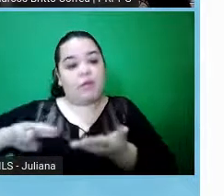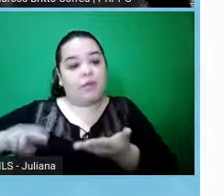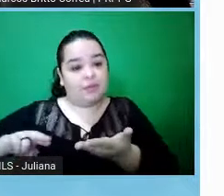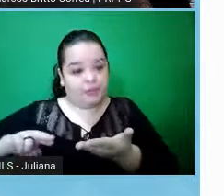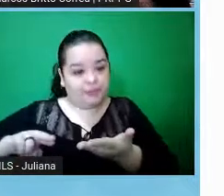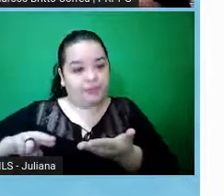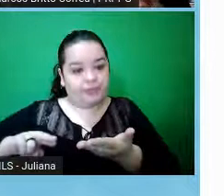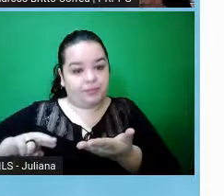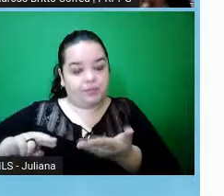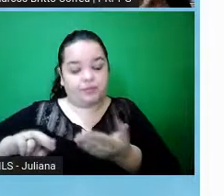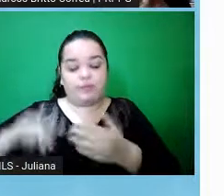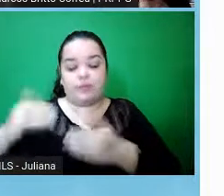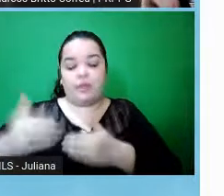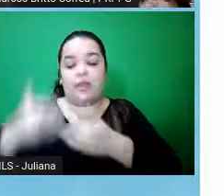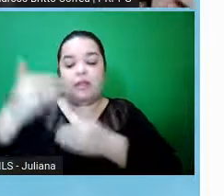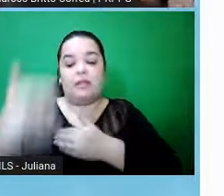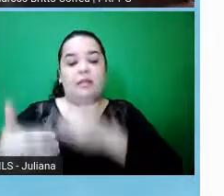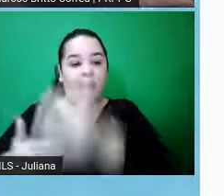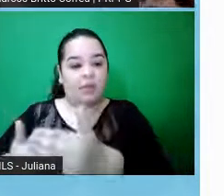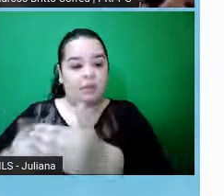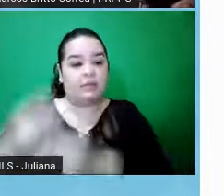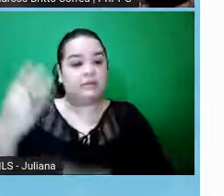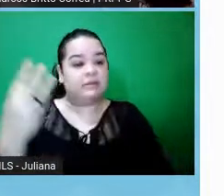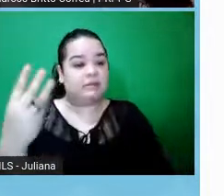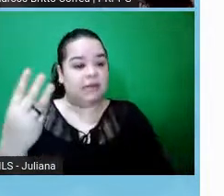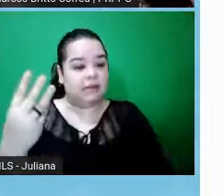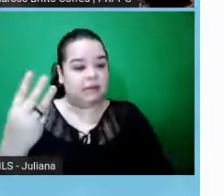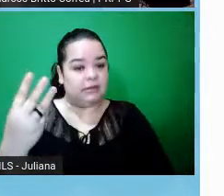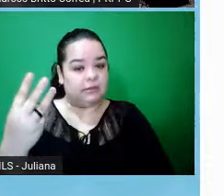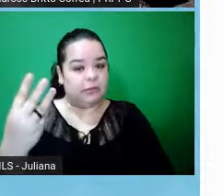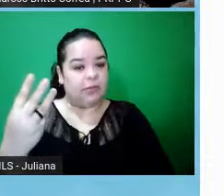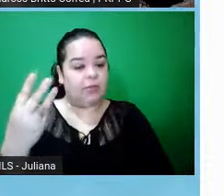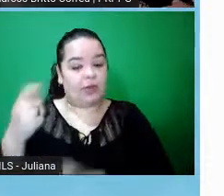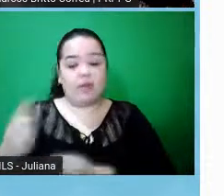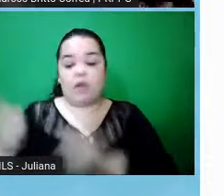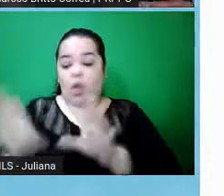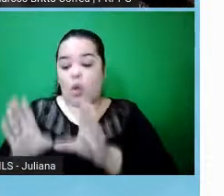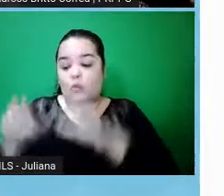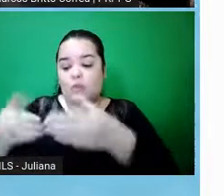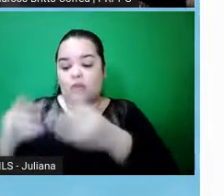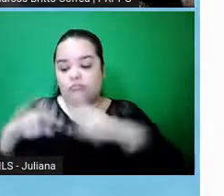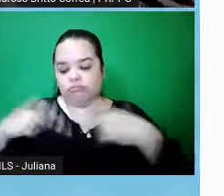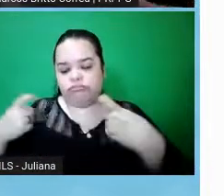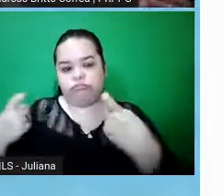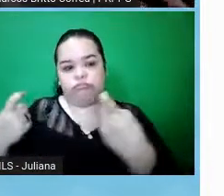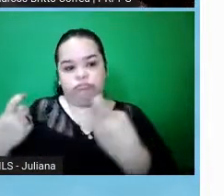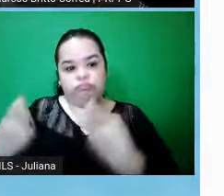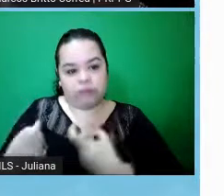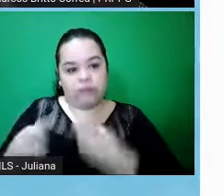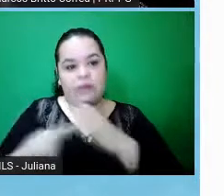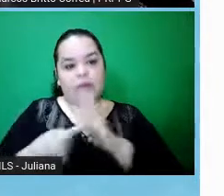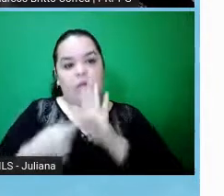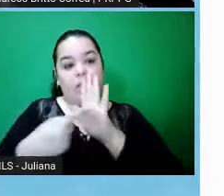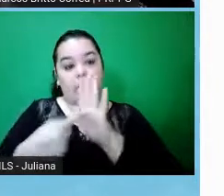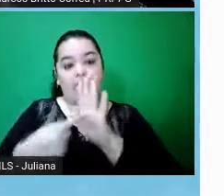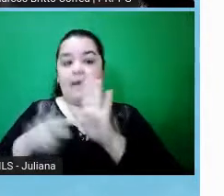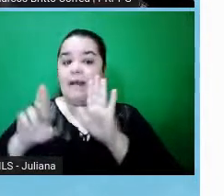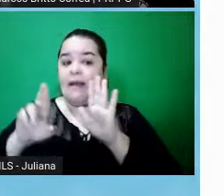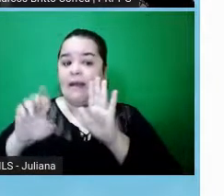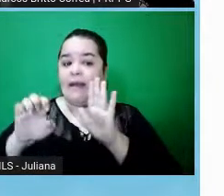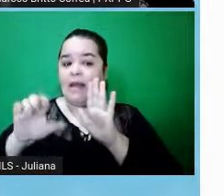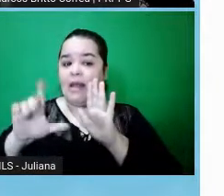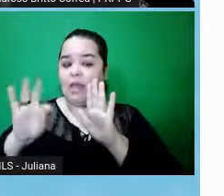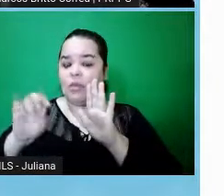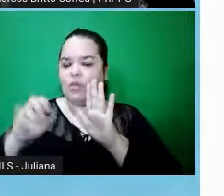né, na etapa três, então, o projeto é levado pelo relator para a reunião do comitê de ética e pesquisa, ele relata do que trata o projeto, os aspectos que ele observou,